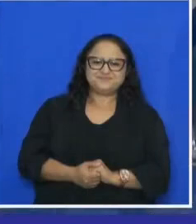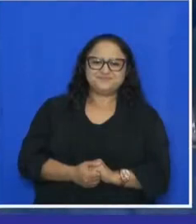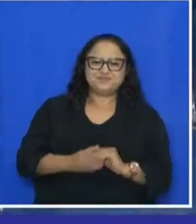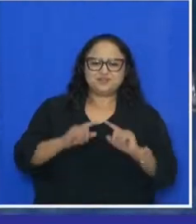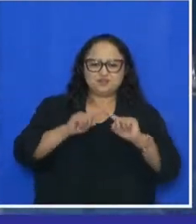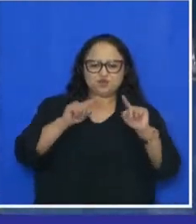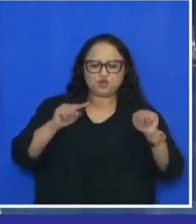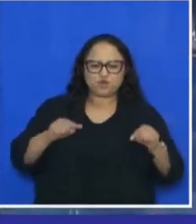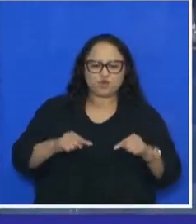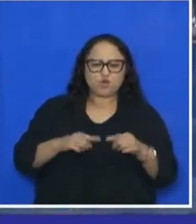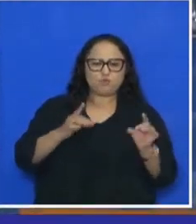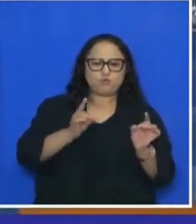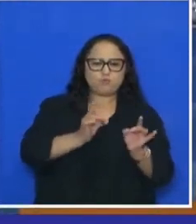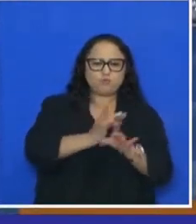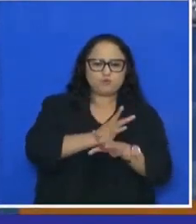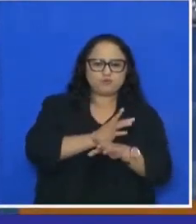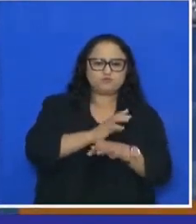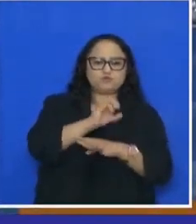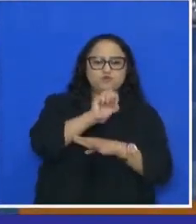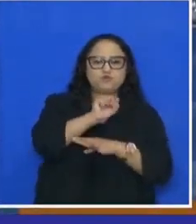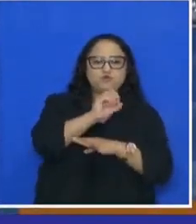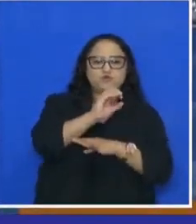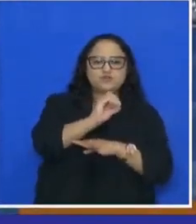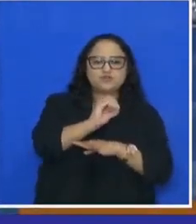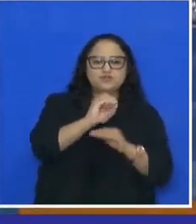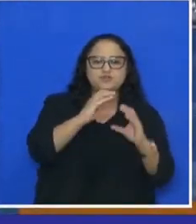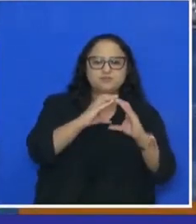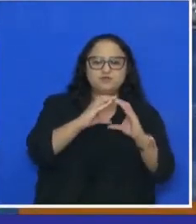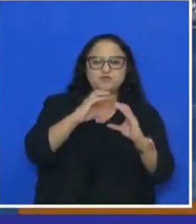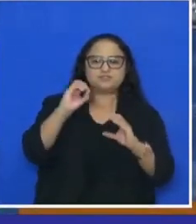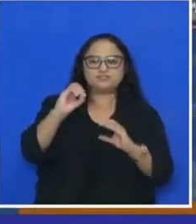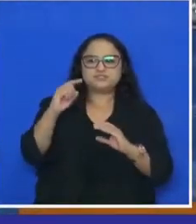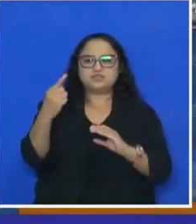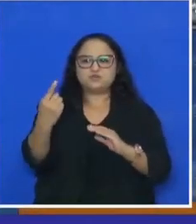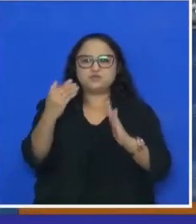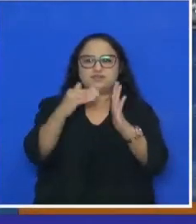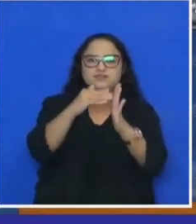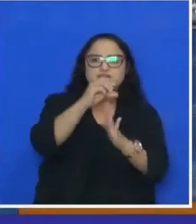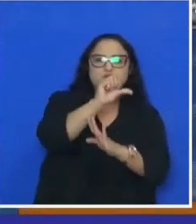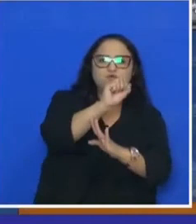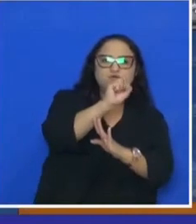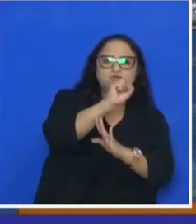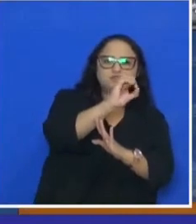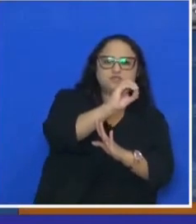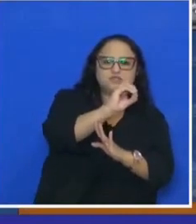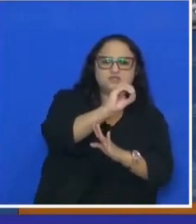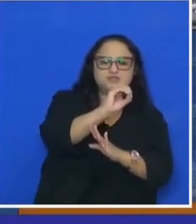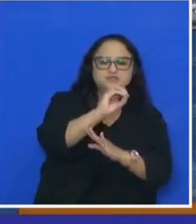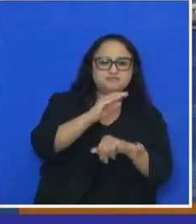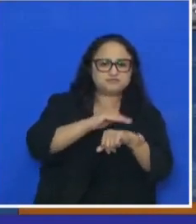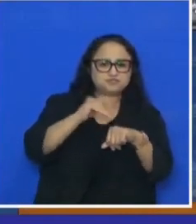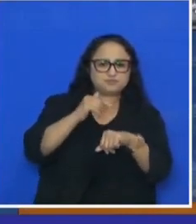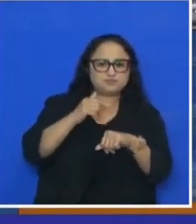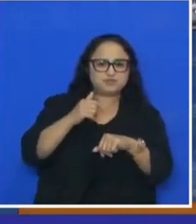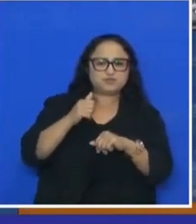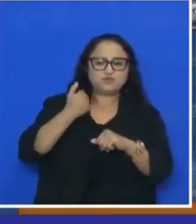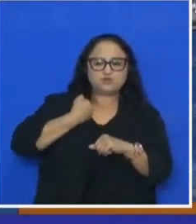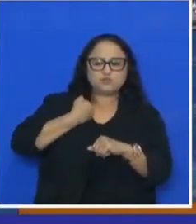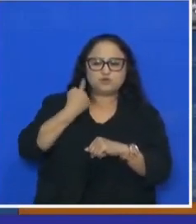Globo carregado, embaralhando 80 bolas numeradas de 01 a 80. Vamos chamar o primeiro número,